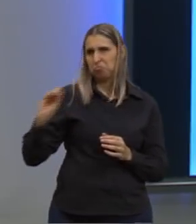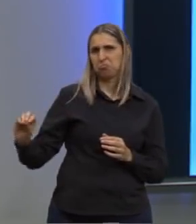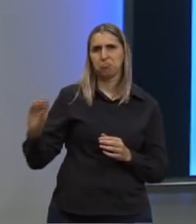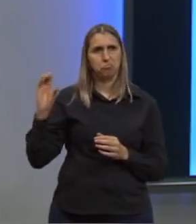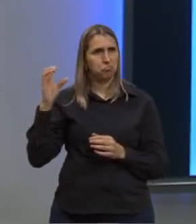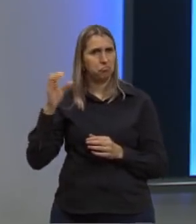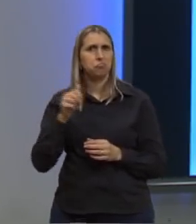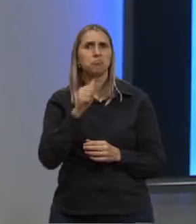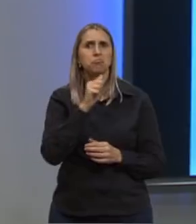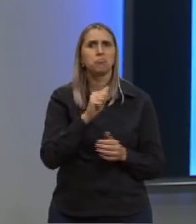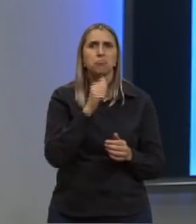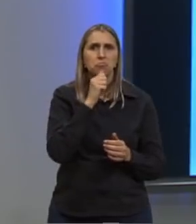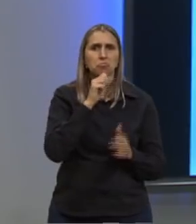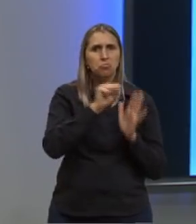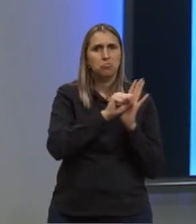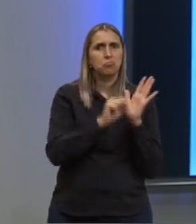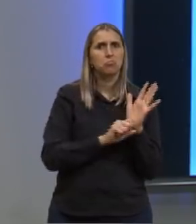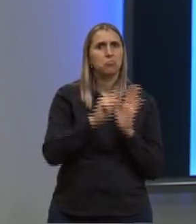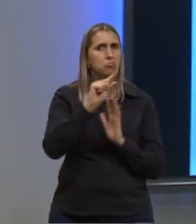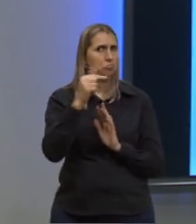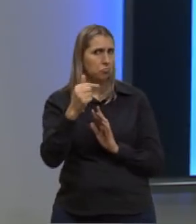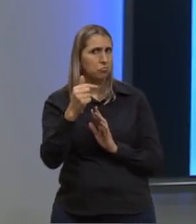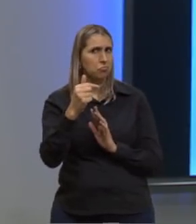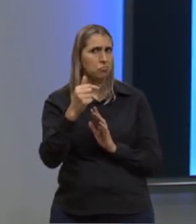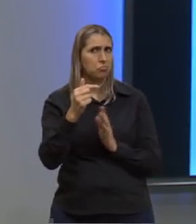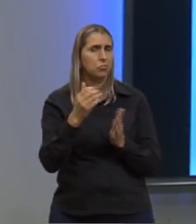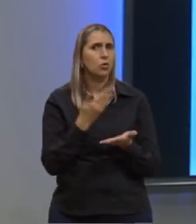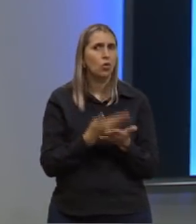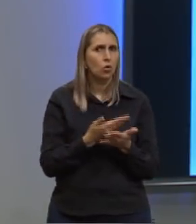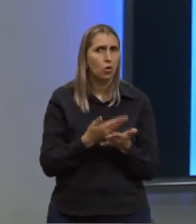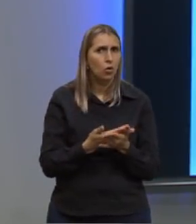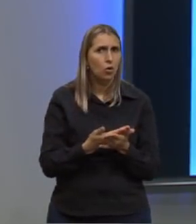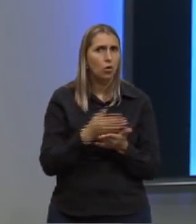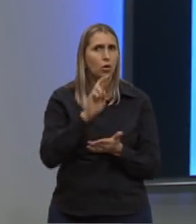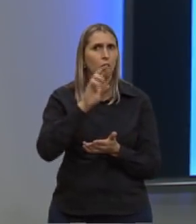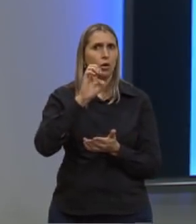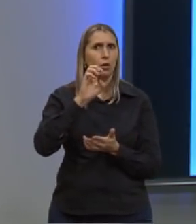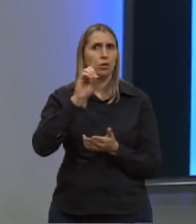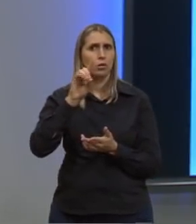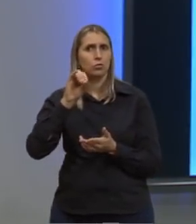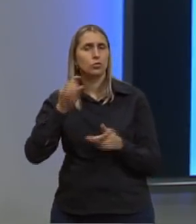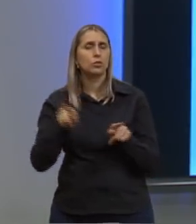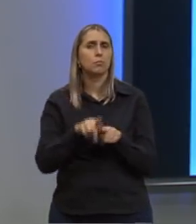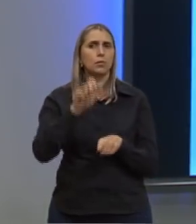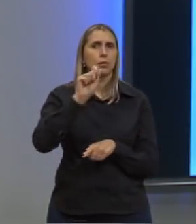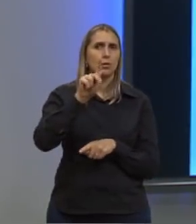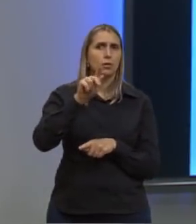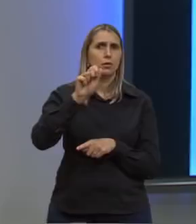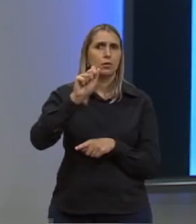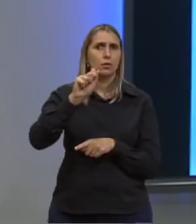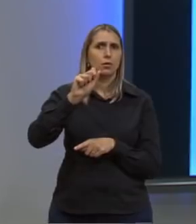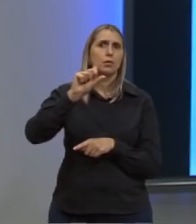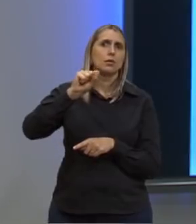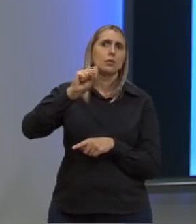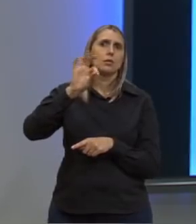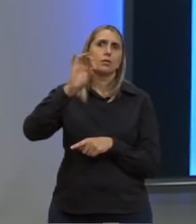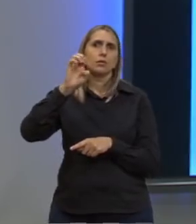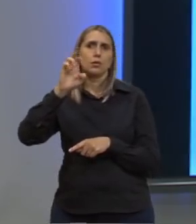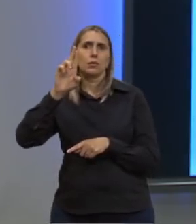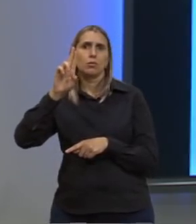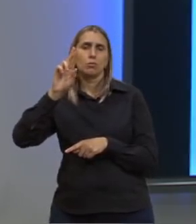ainda no século XVII, a partir dos estudos de Heide e Pasteur, o que mostraram